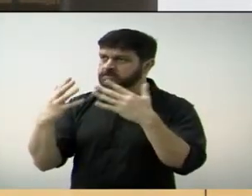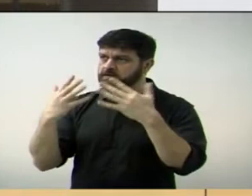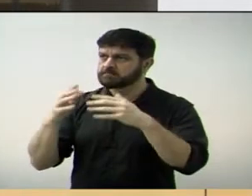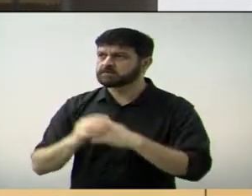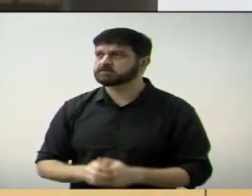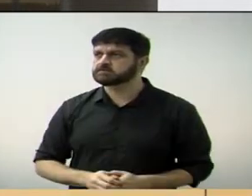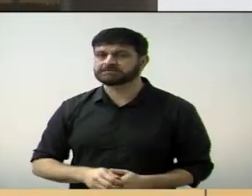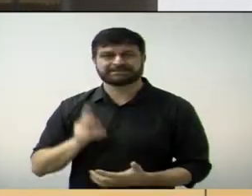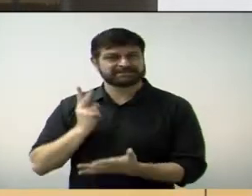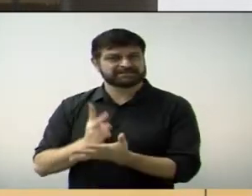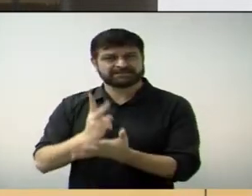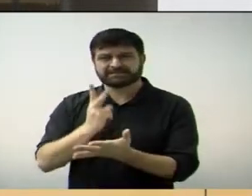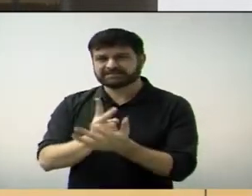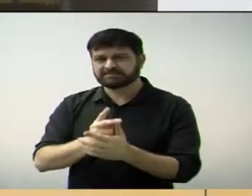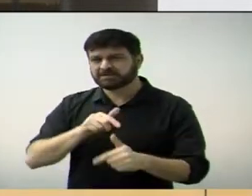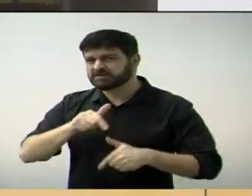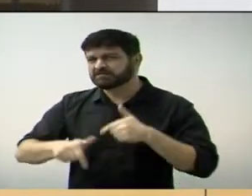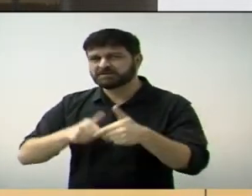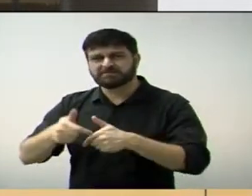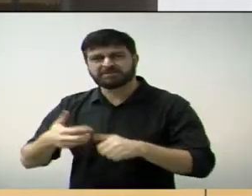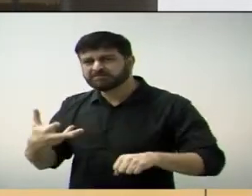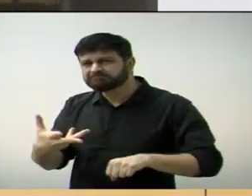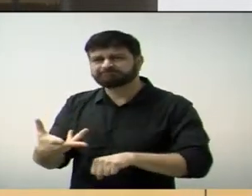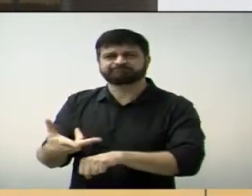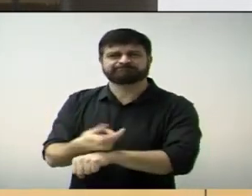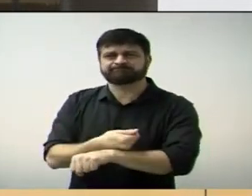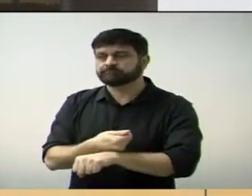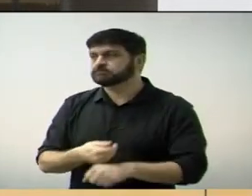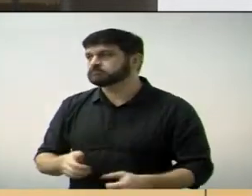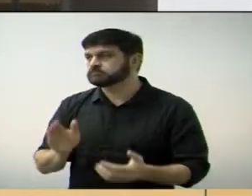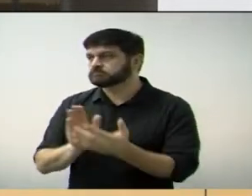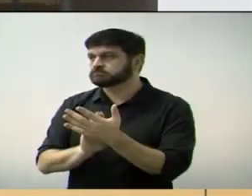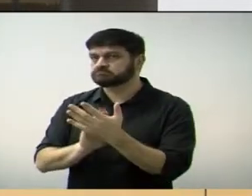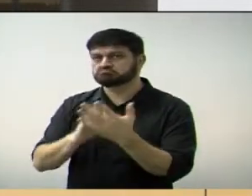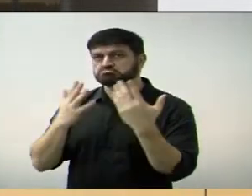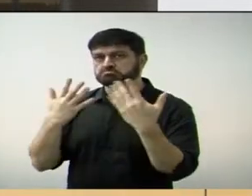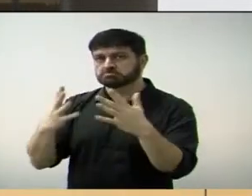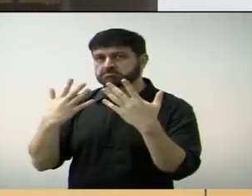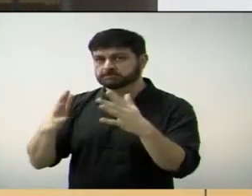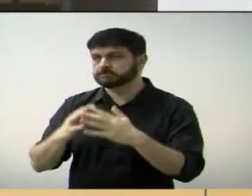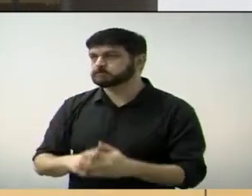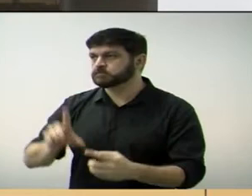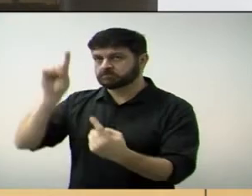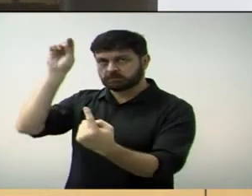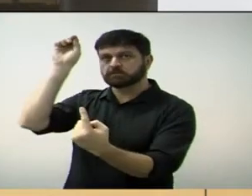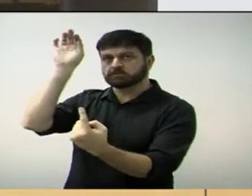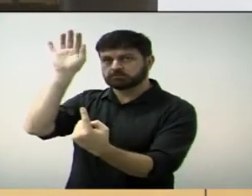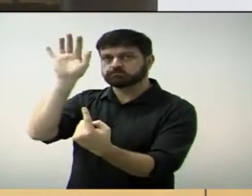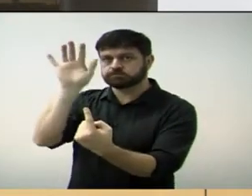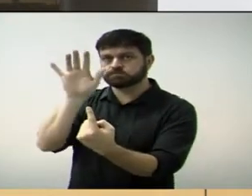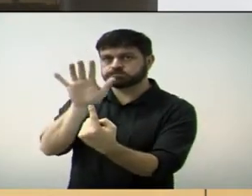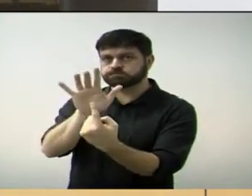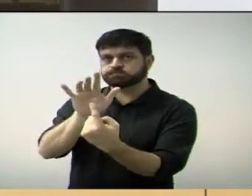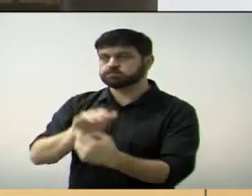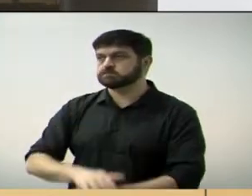sempre fizeram um trabalho lindo. Parabéns mesmo. Fica com Deus. Que Deus abençoe a todos.